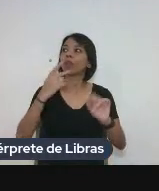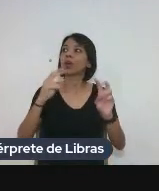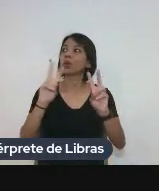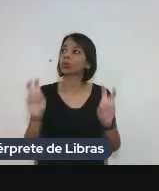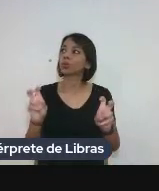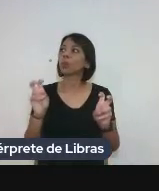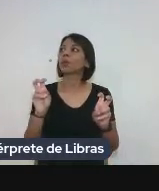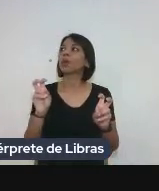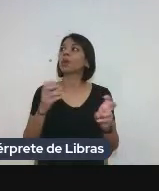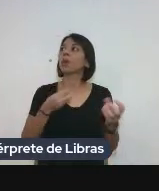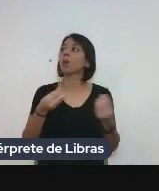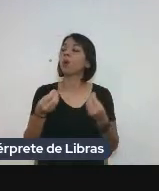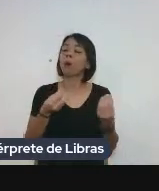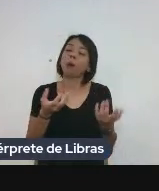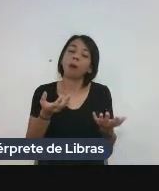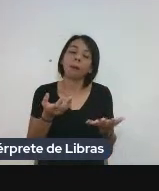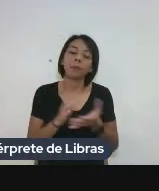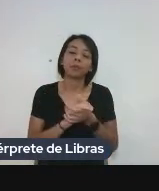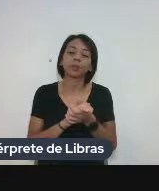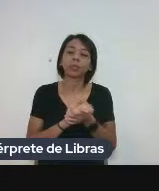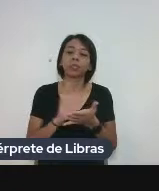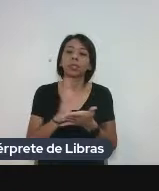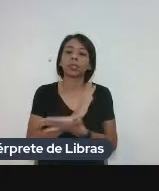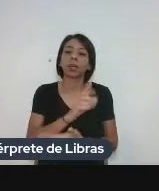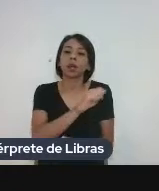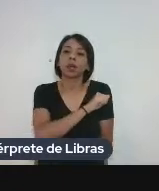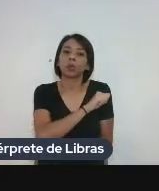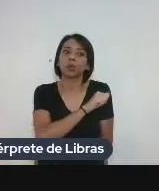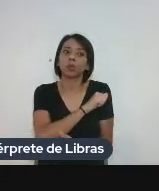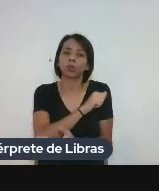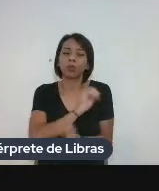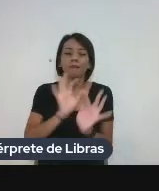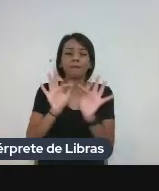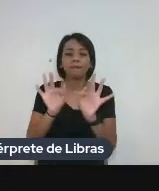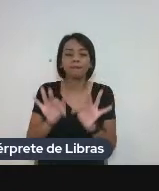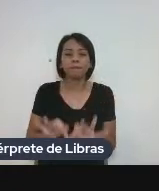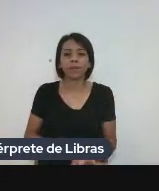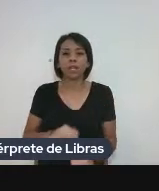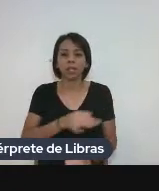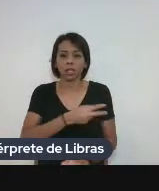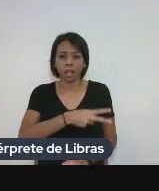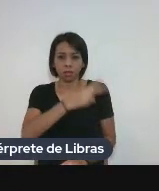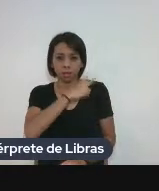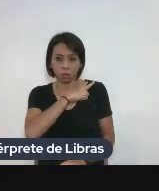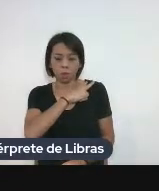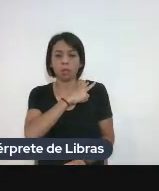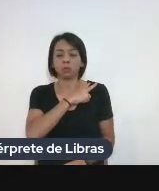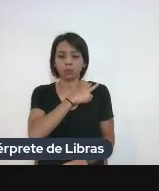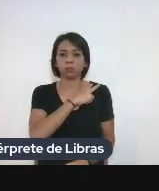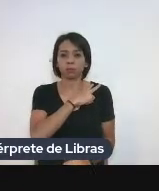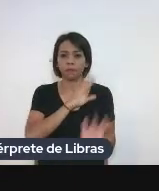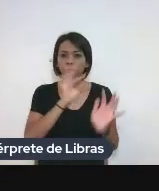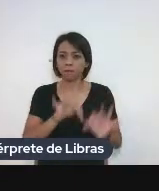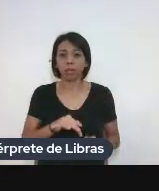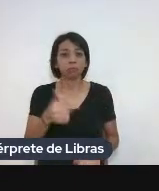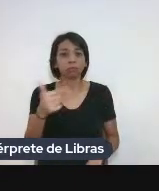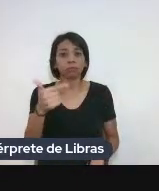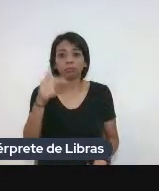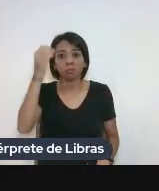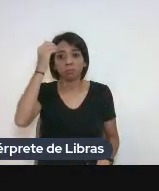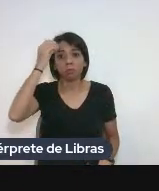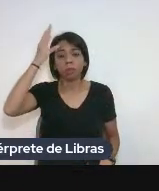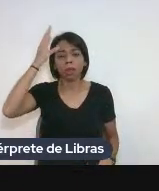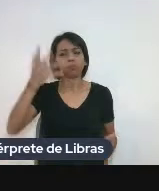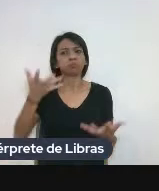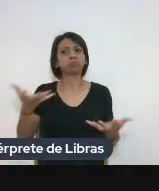sobre como, infelizmente, muitos alunos que estão terminando agora o ensino médio, eles não têm um conhecimento